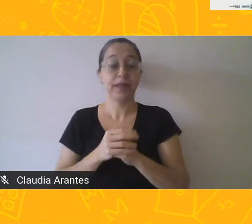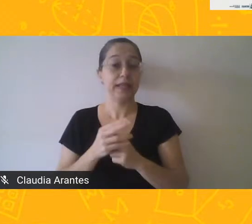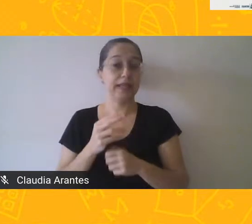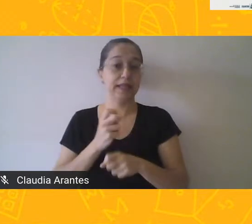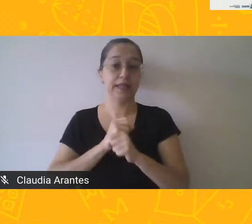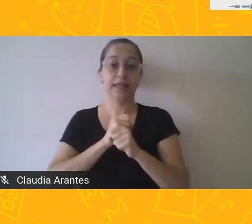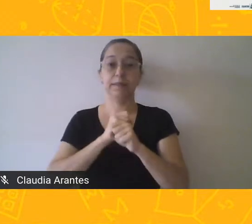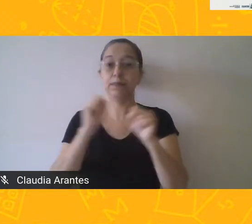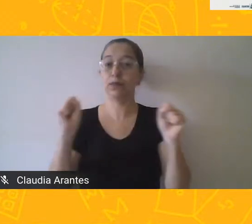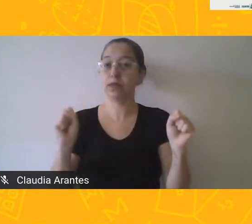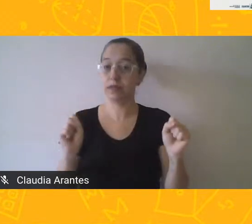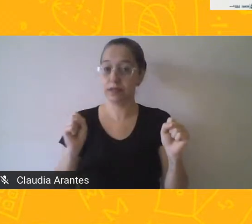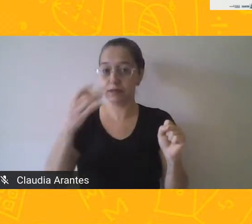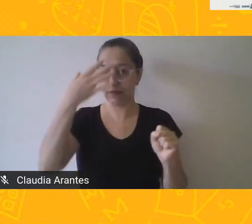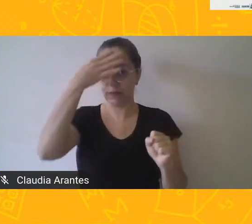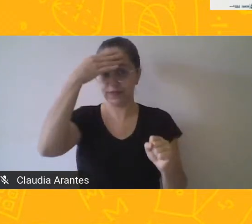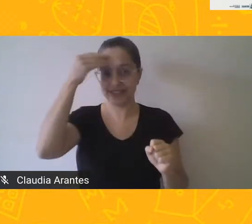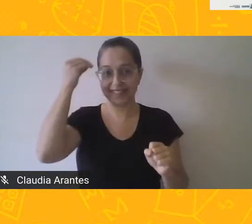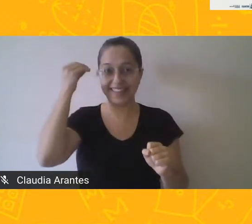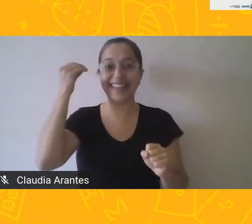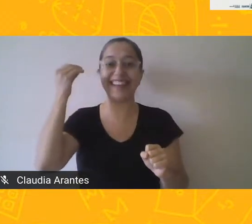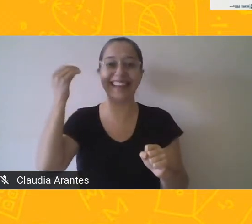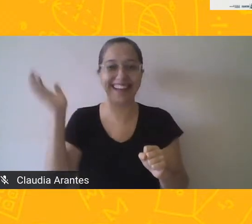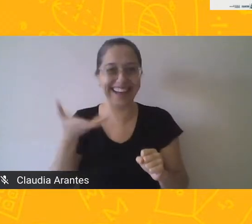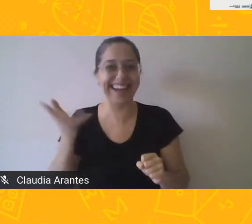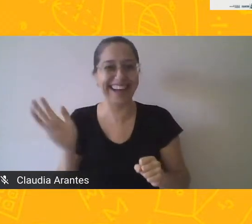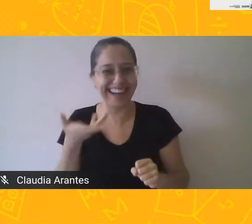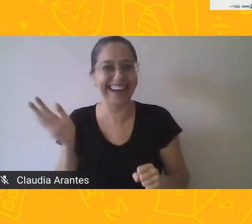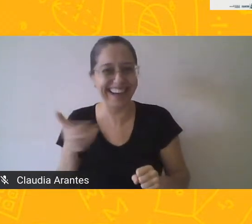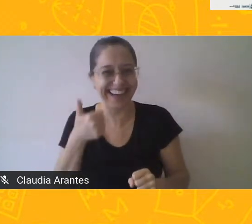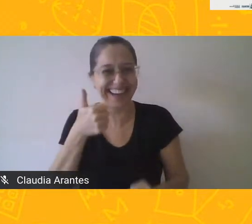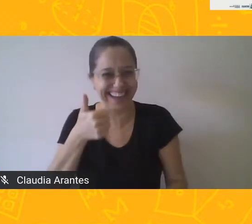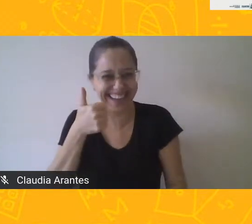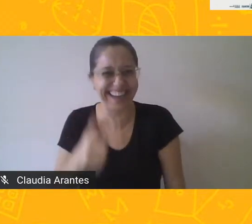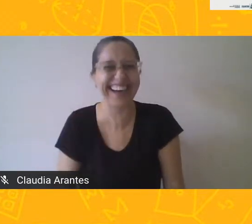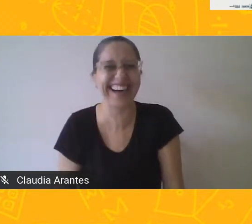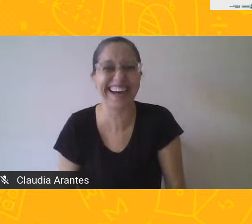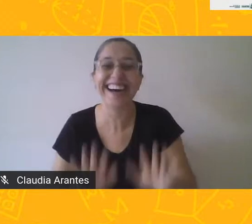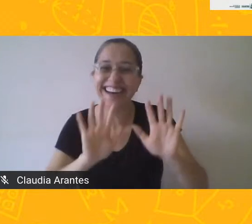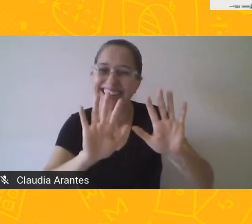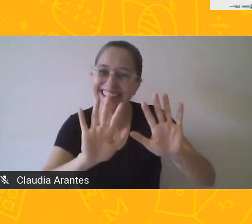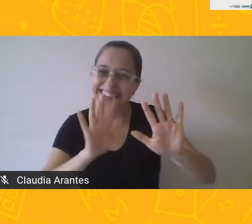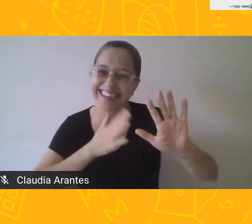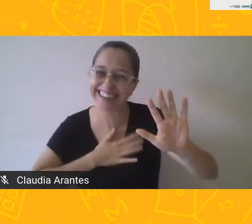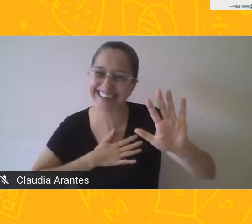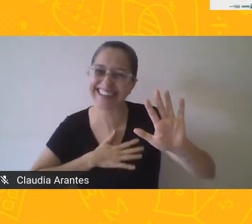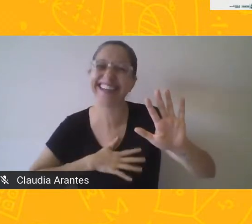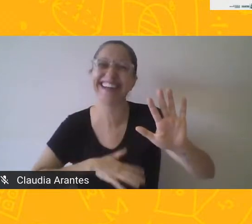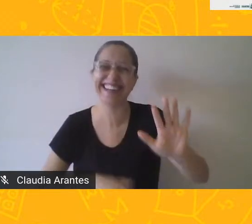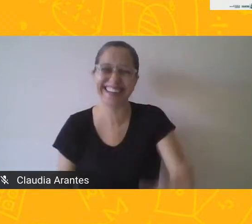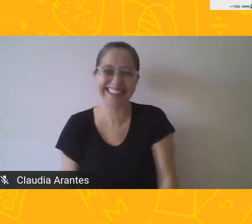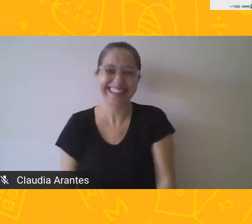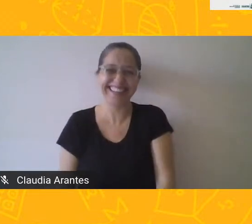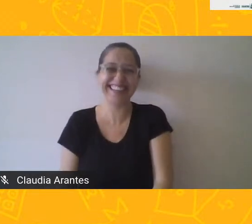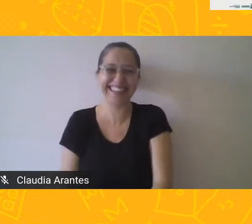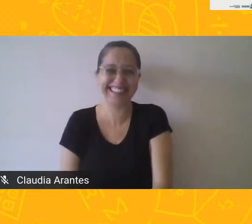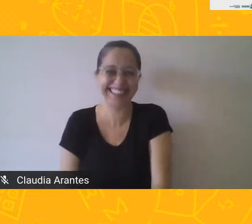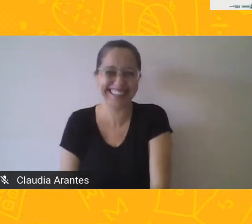créditos. Estou falando muito rápido ou preciso acelerar menos um pouco, né? Está rápido, né? Perdão.